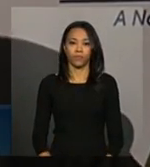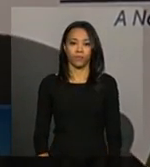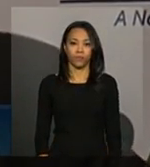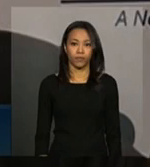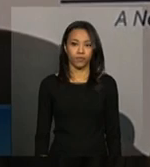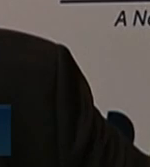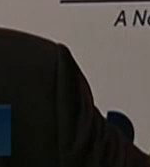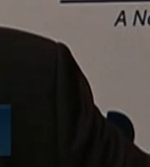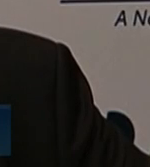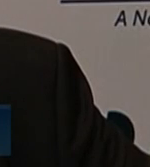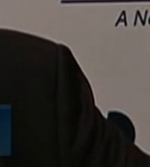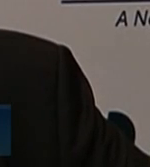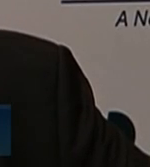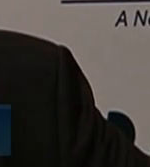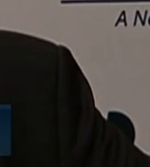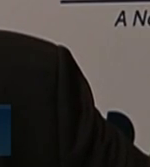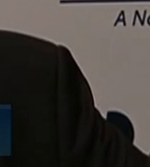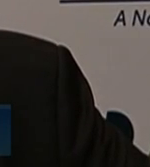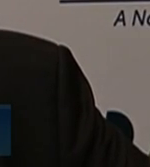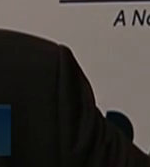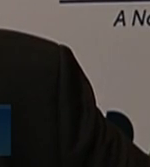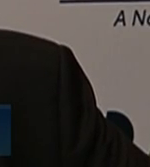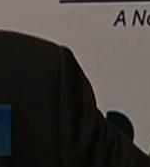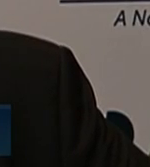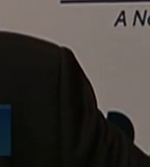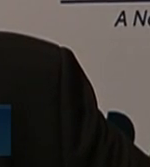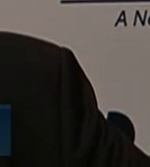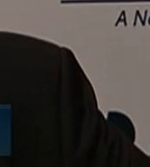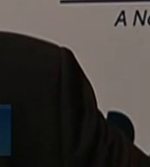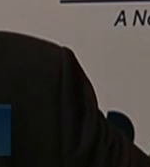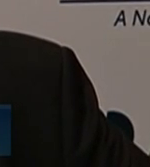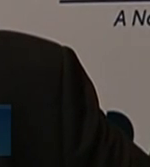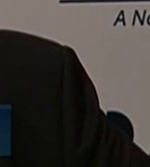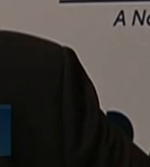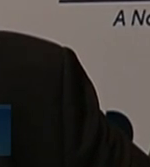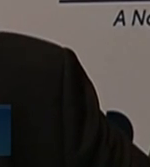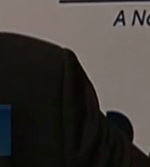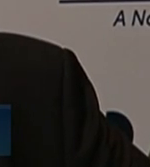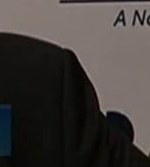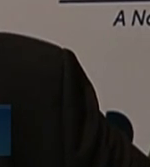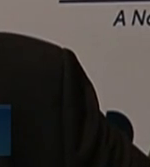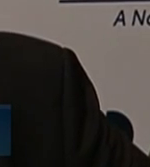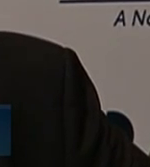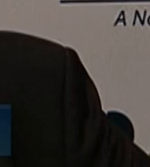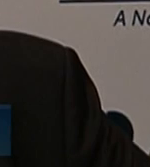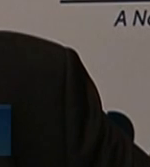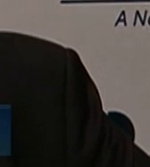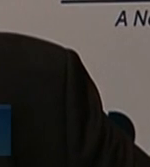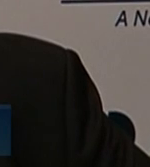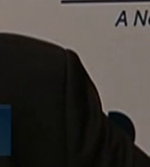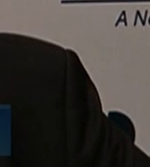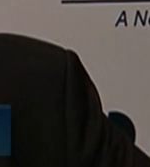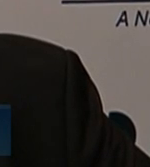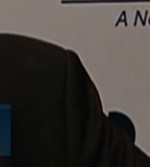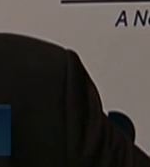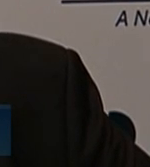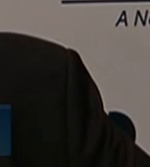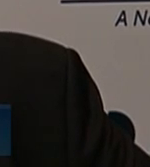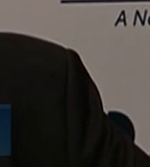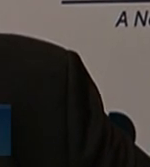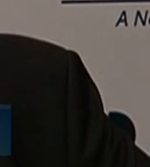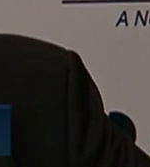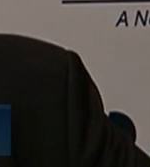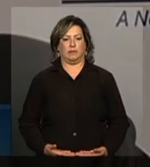Sou o Darlan, do G1. Queria aproveitar a oportunidade, no momento em que o país teve um problema de desligamento de energia, apagar problemas em linhas de